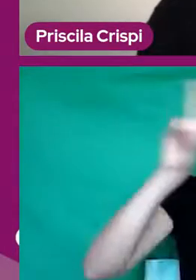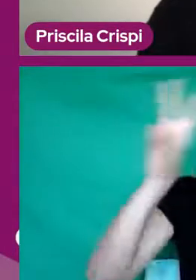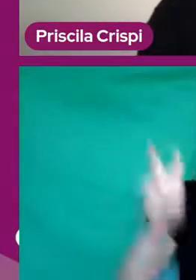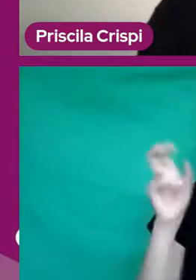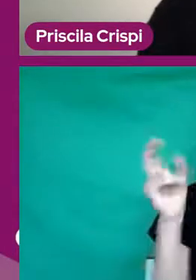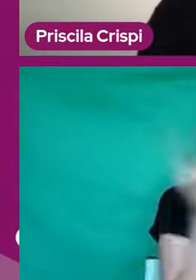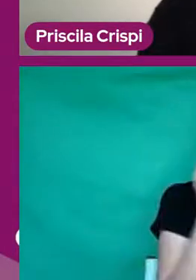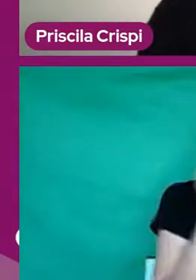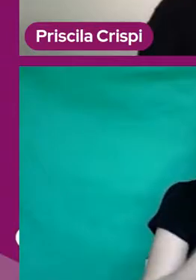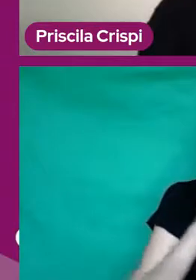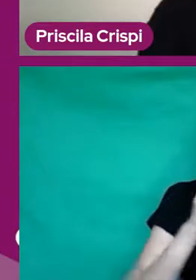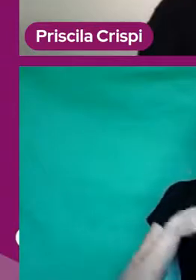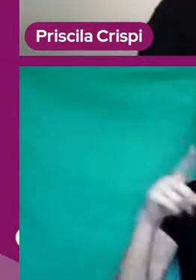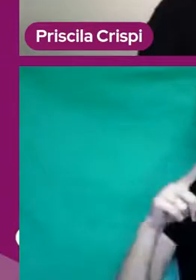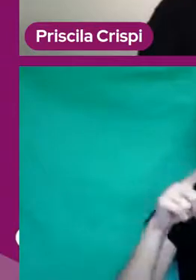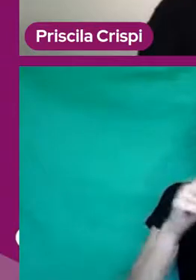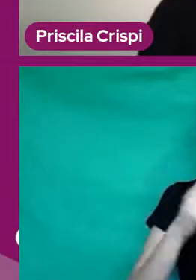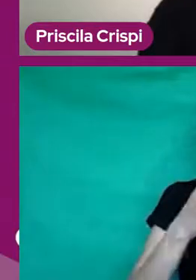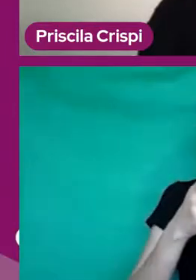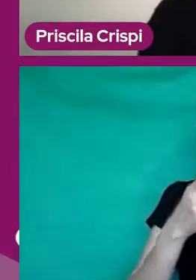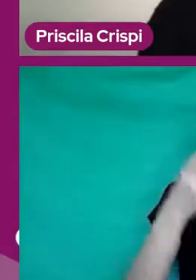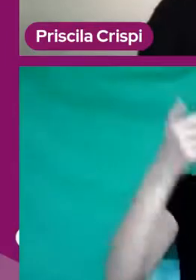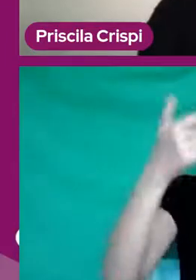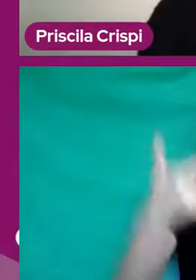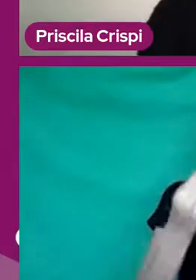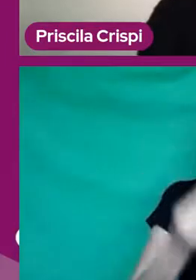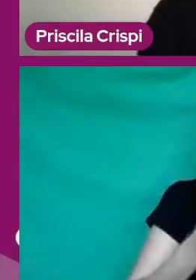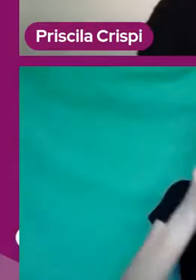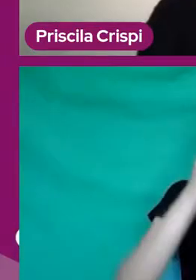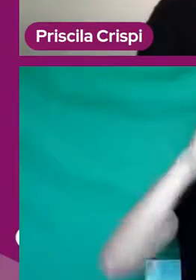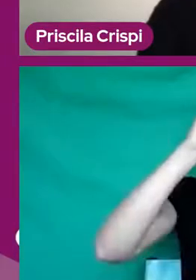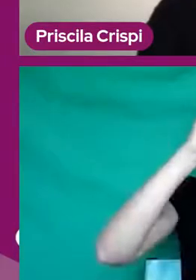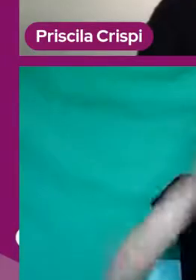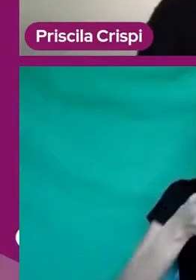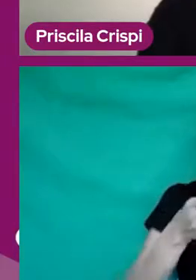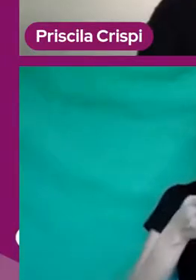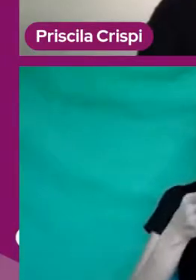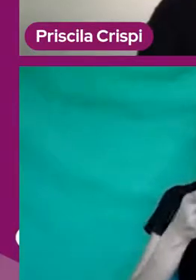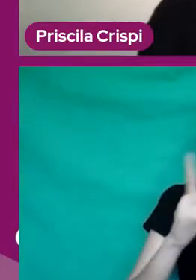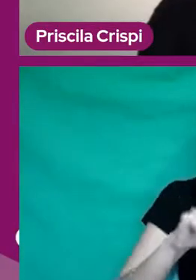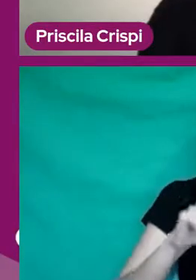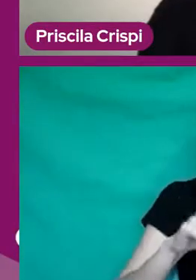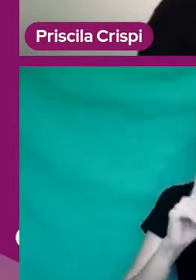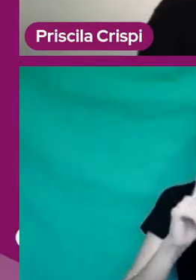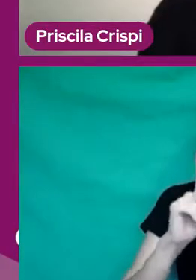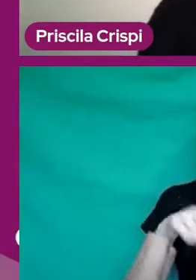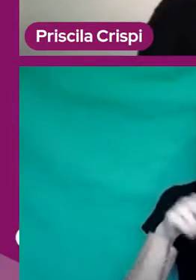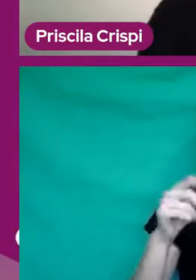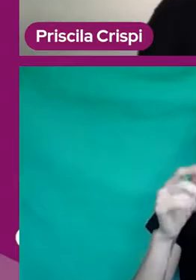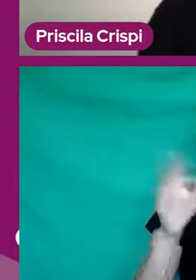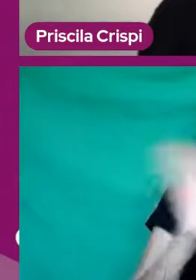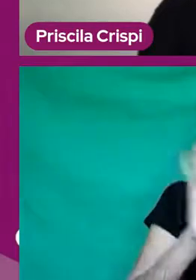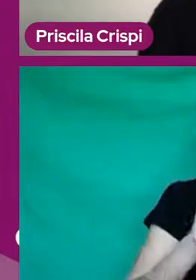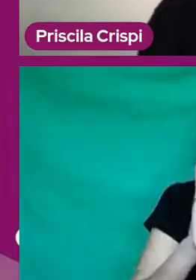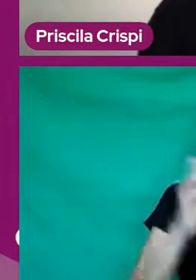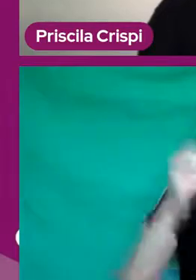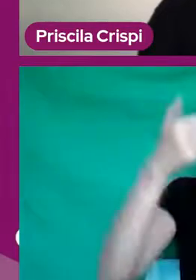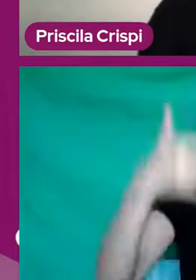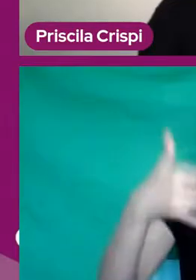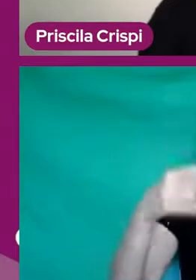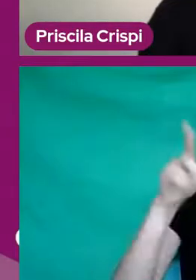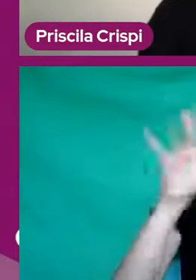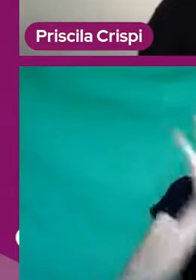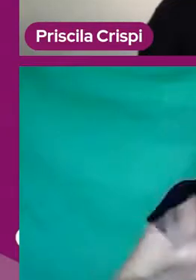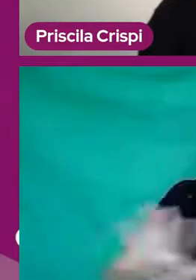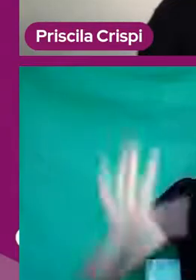até muito agradável. São filmes de entretenimento que dão noções gerais da ciência e dos diferentes